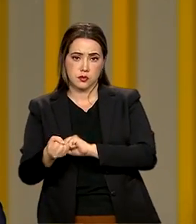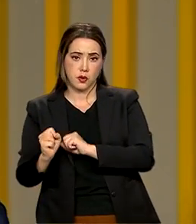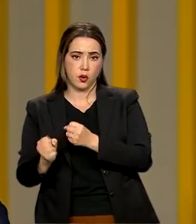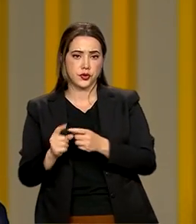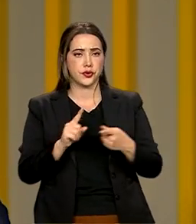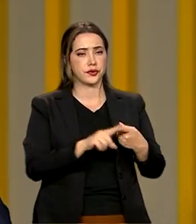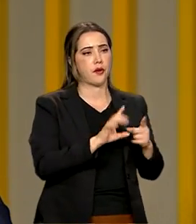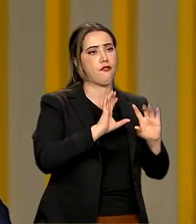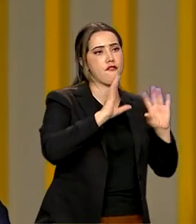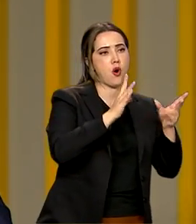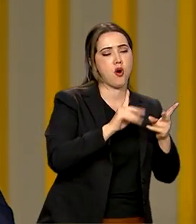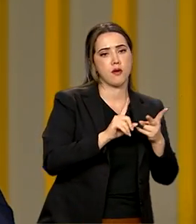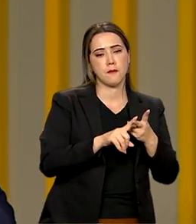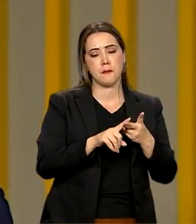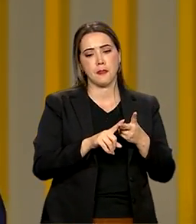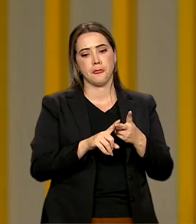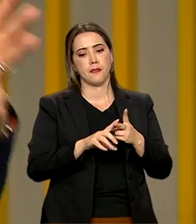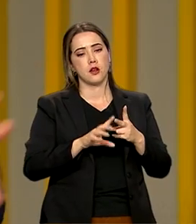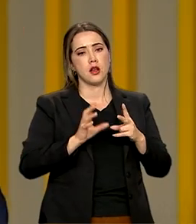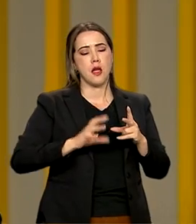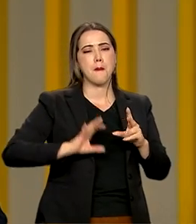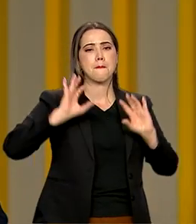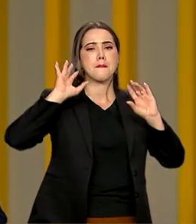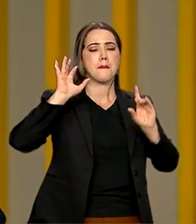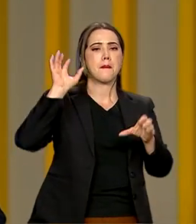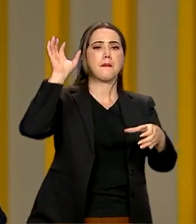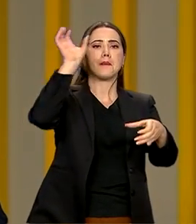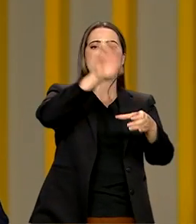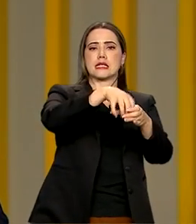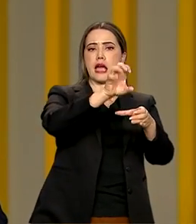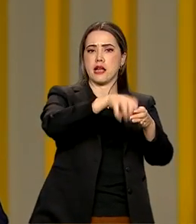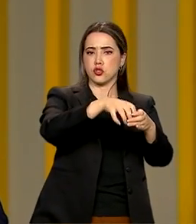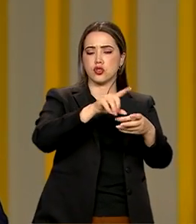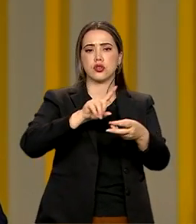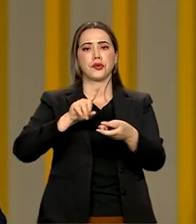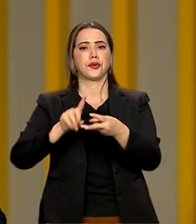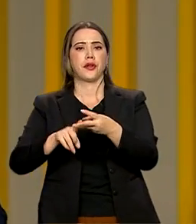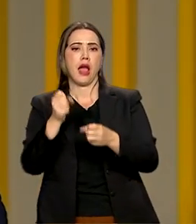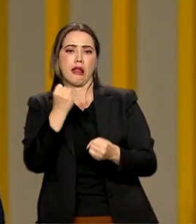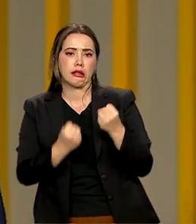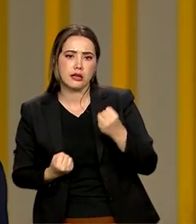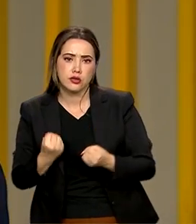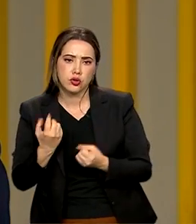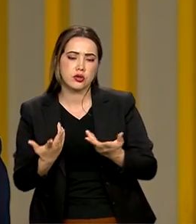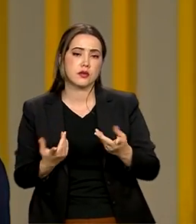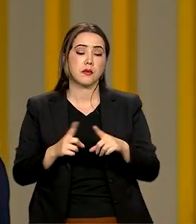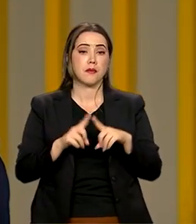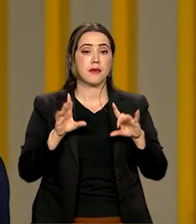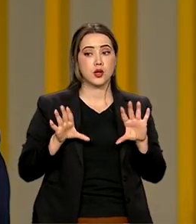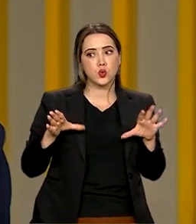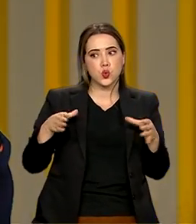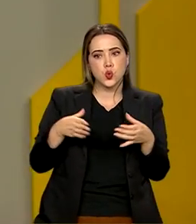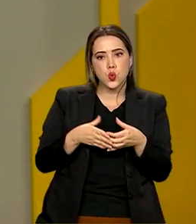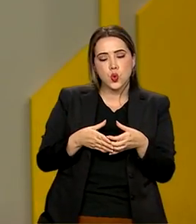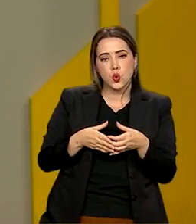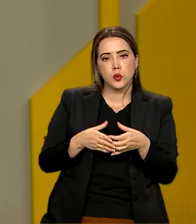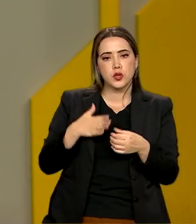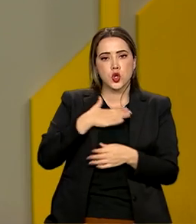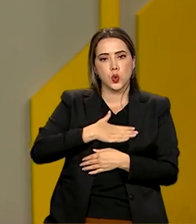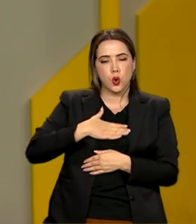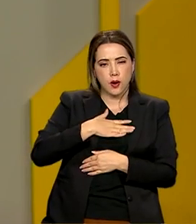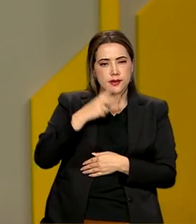tem um público de futebol, de basquete, você tem um público de atletismo, mas o público do futebol, ele é